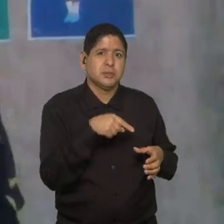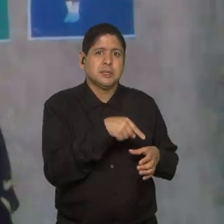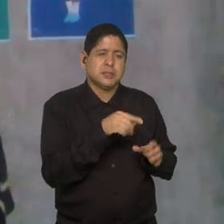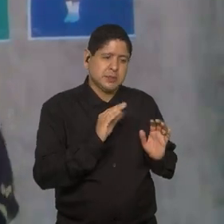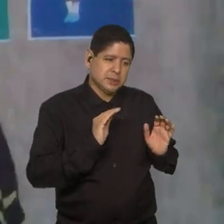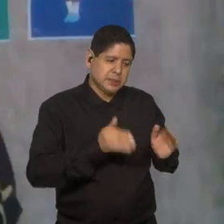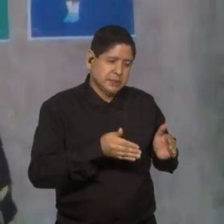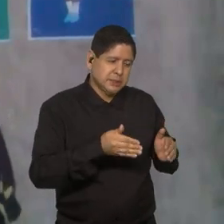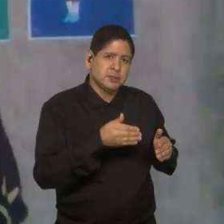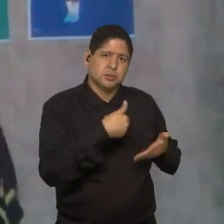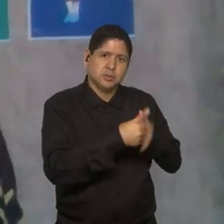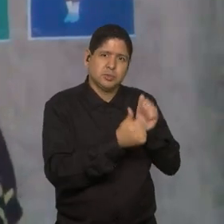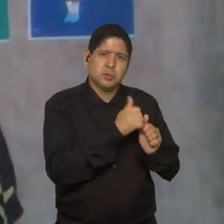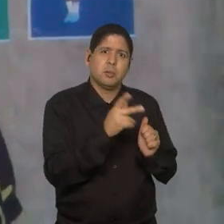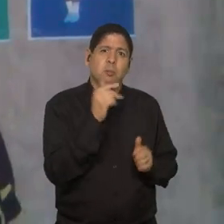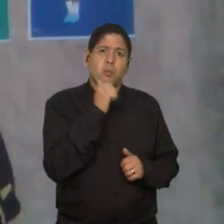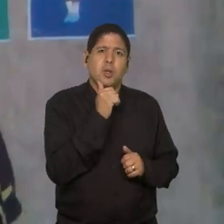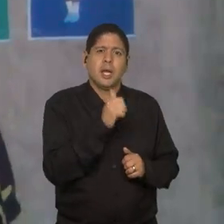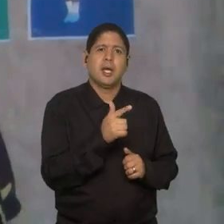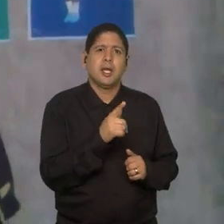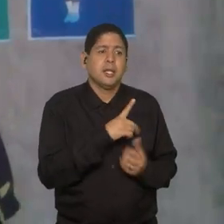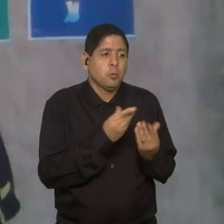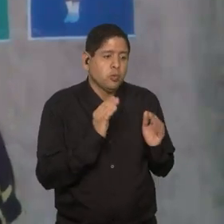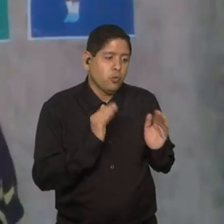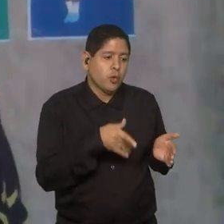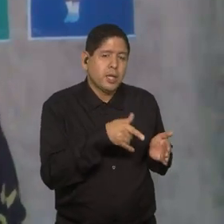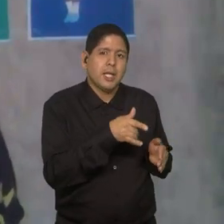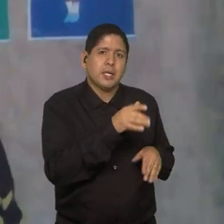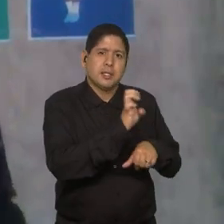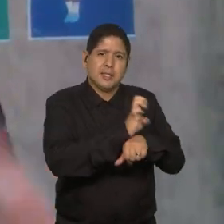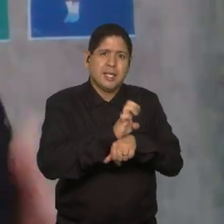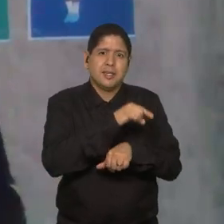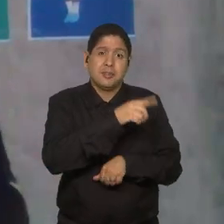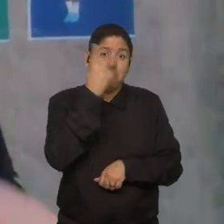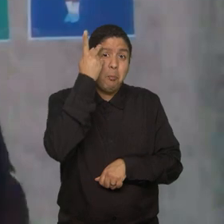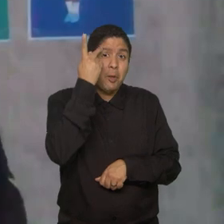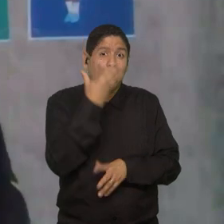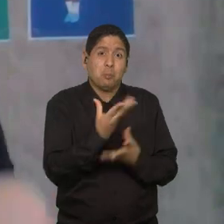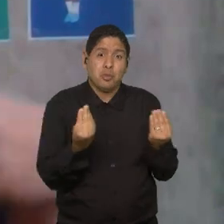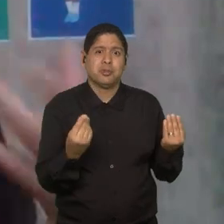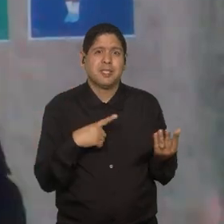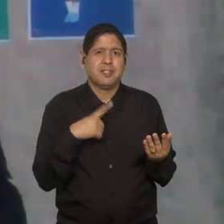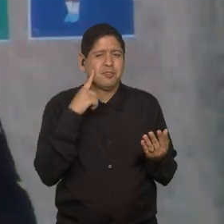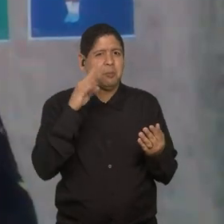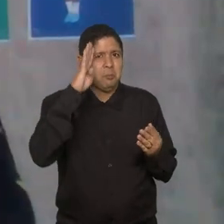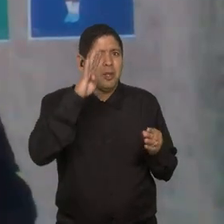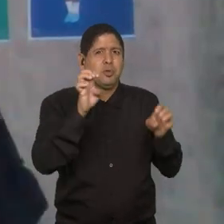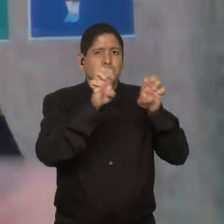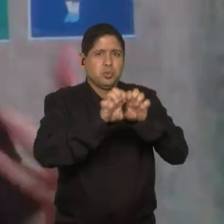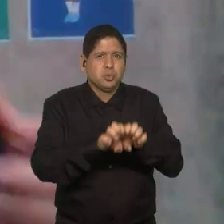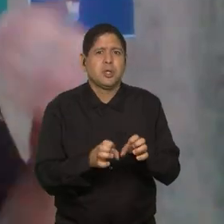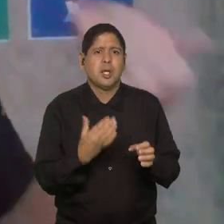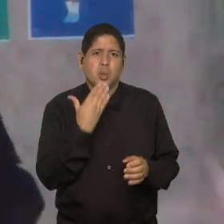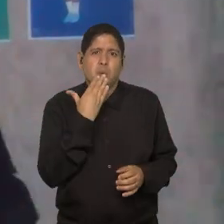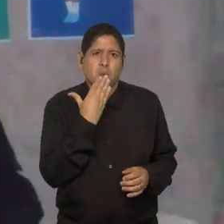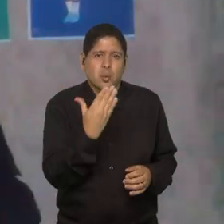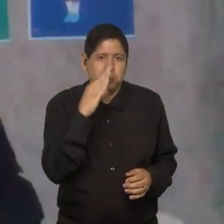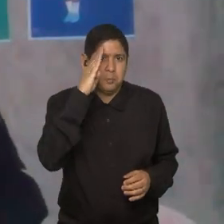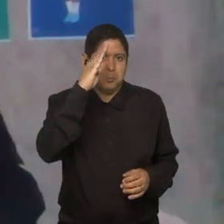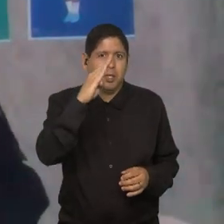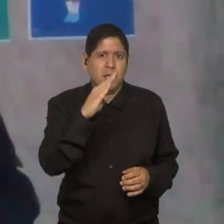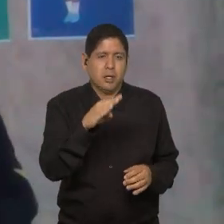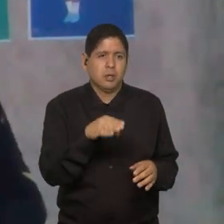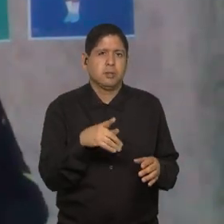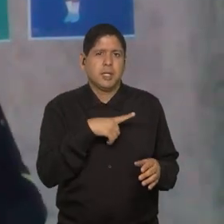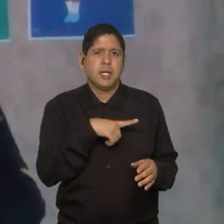concentrado em São Paulo em termos de estarem as principais estruturas mesmo, os principais clubes, tanto da